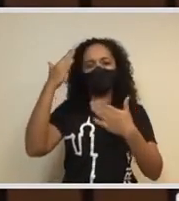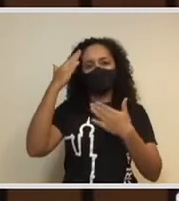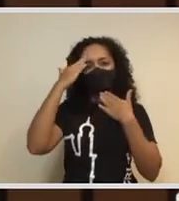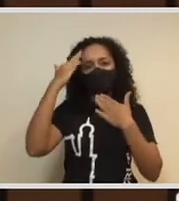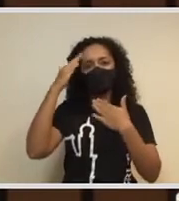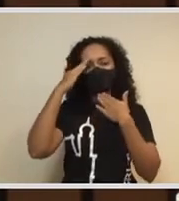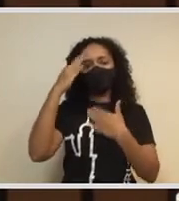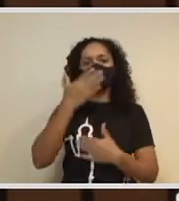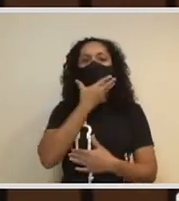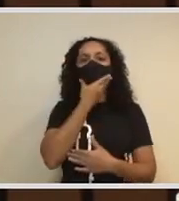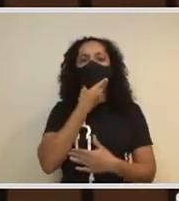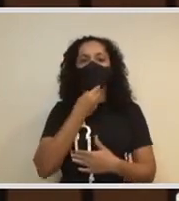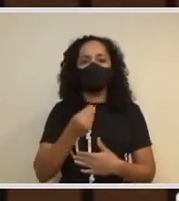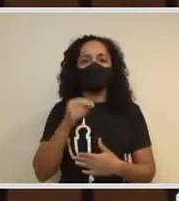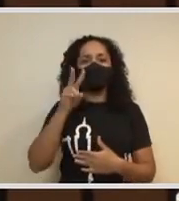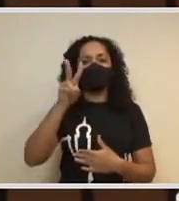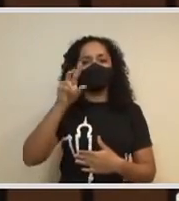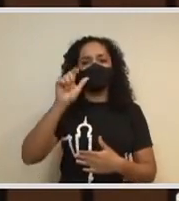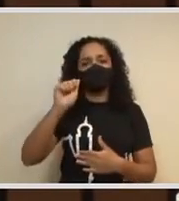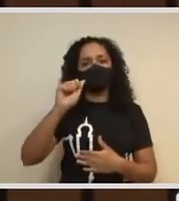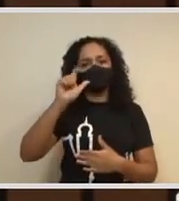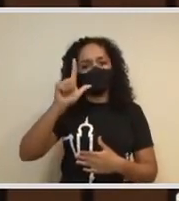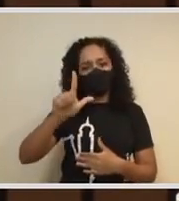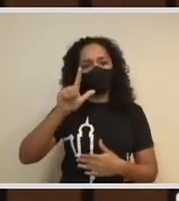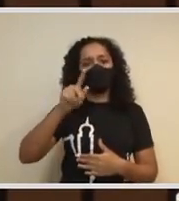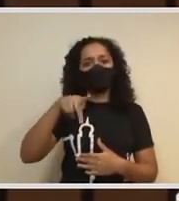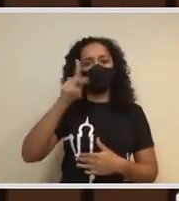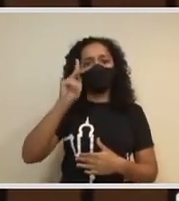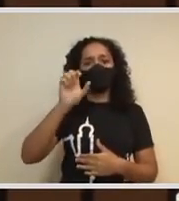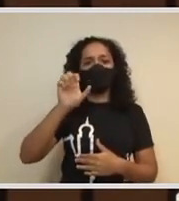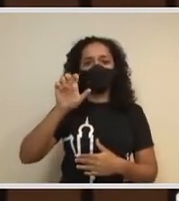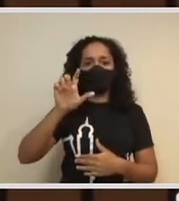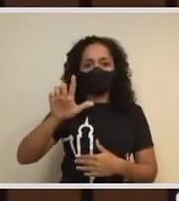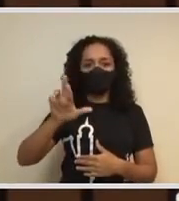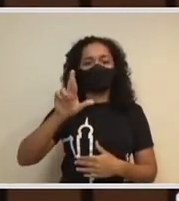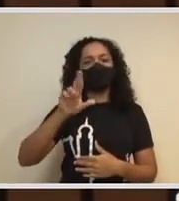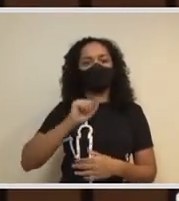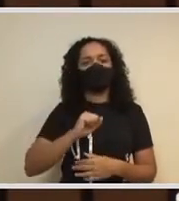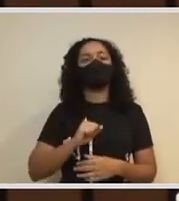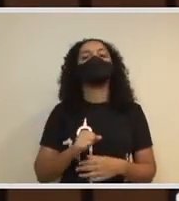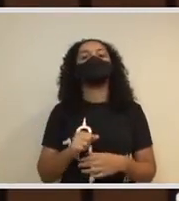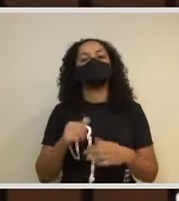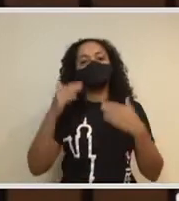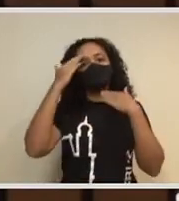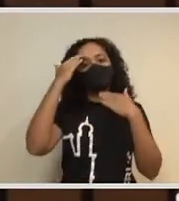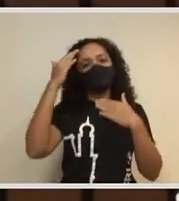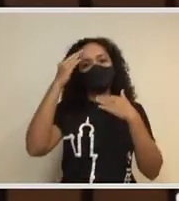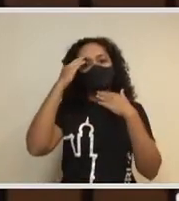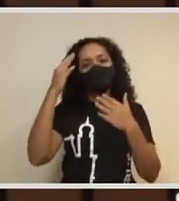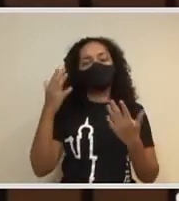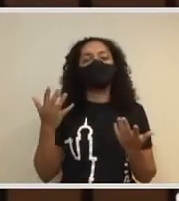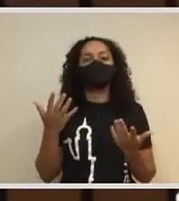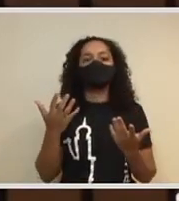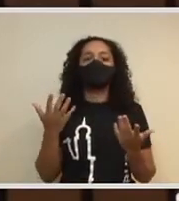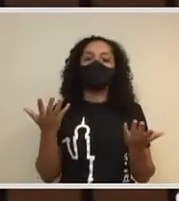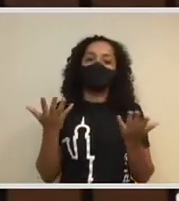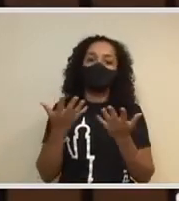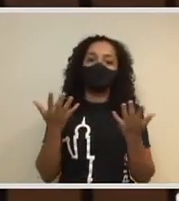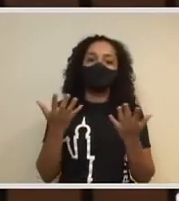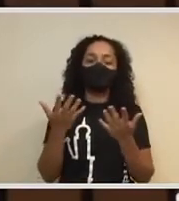um companheiro de todas as horas e continuará a ser. Então, acho que só que agora eu digo para ele com um pouco mais de